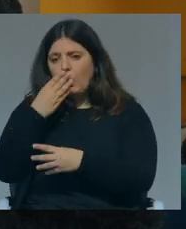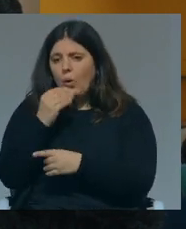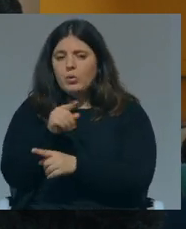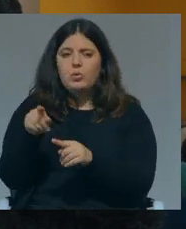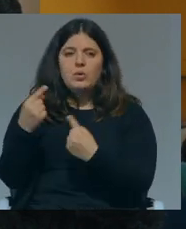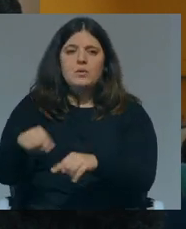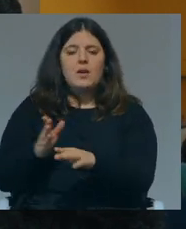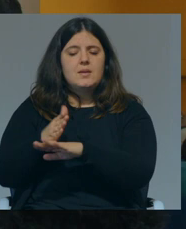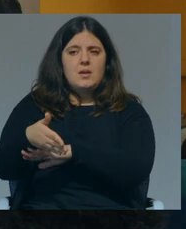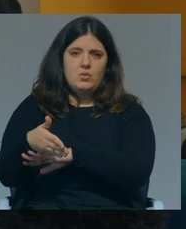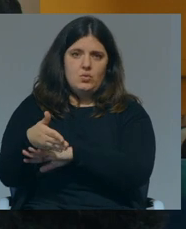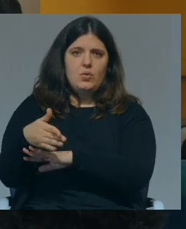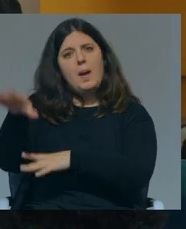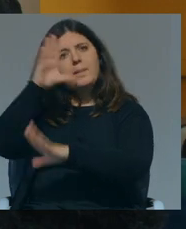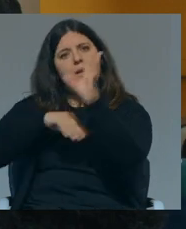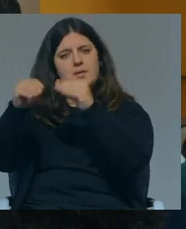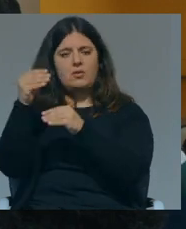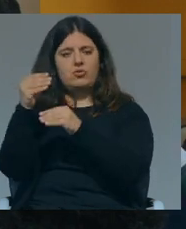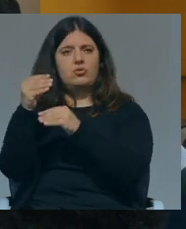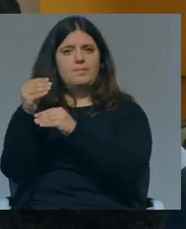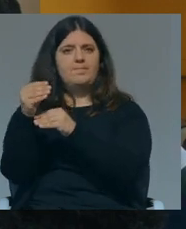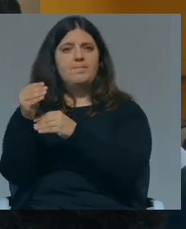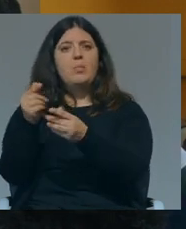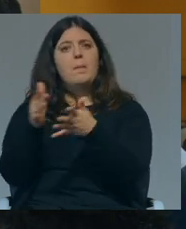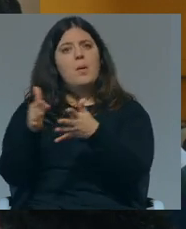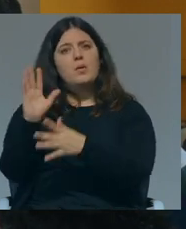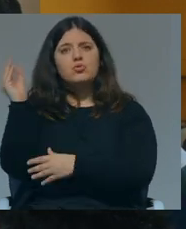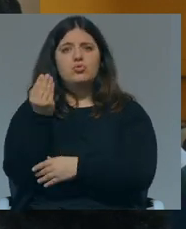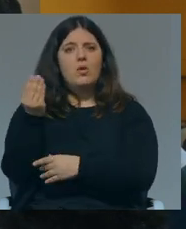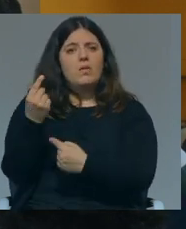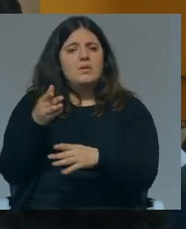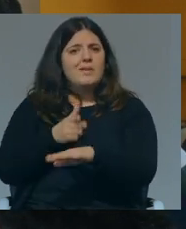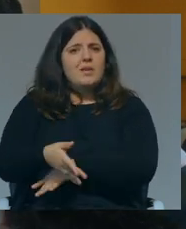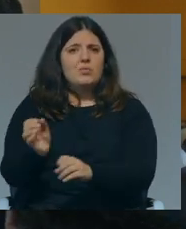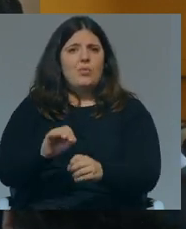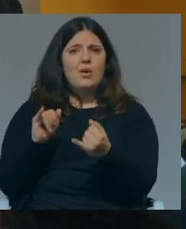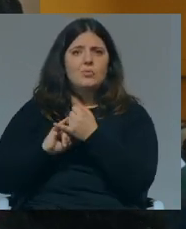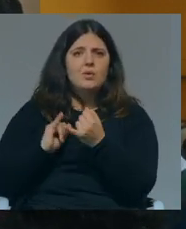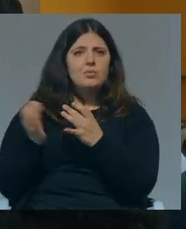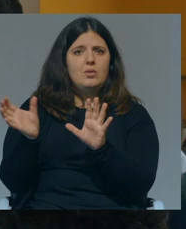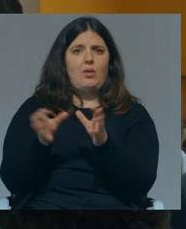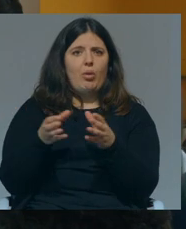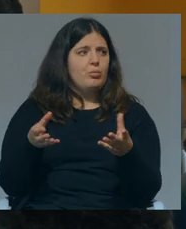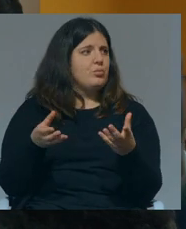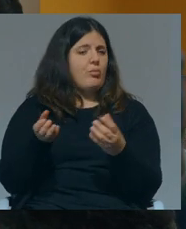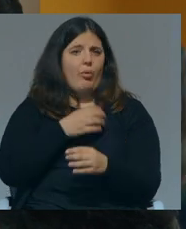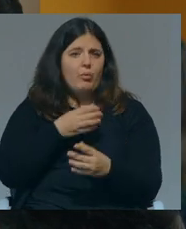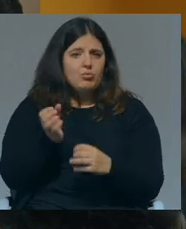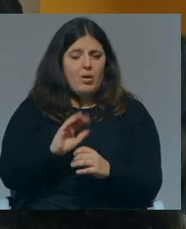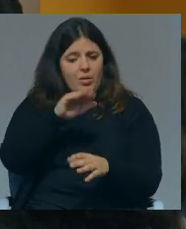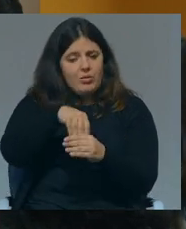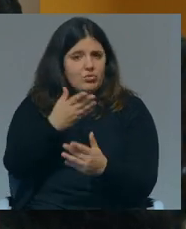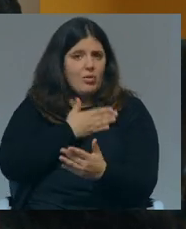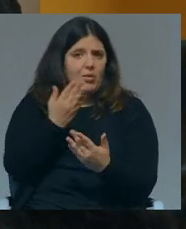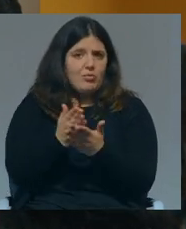povo que tem acesso a organizagens a maior parte dos jovens não tem acesso a associações a clubes tem que ir na escola